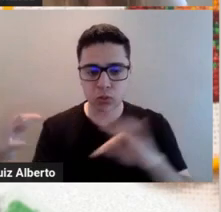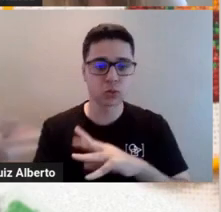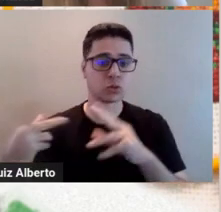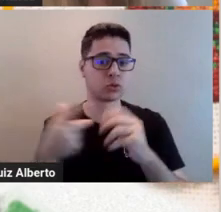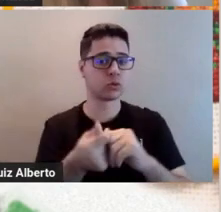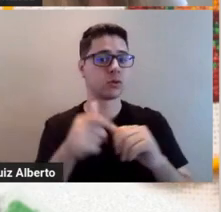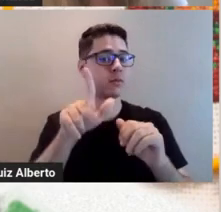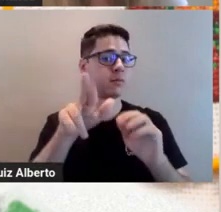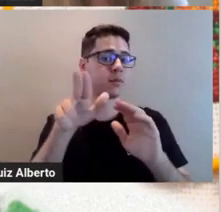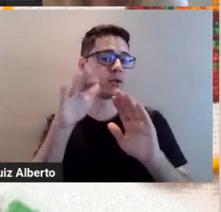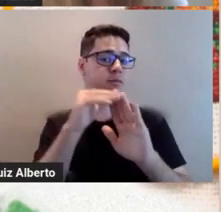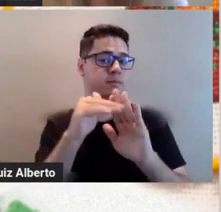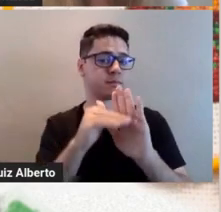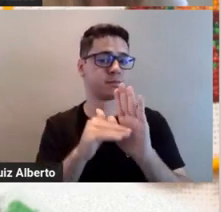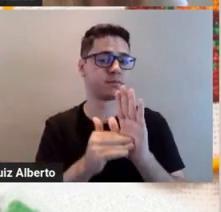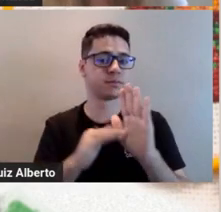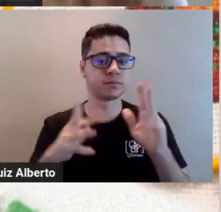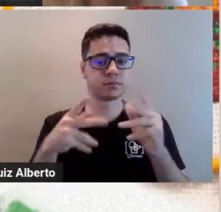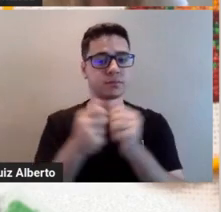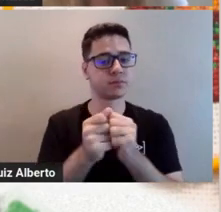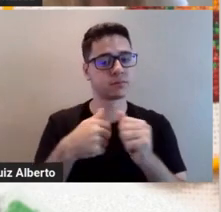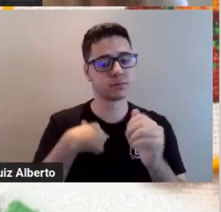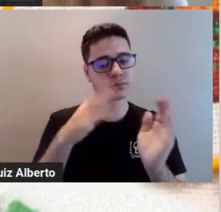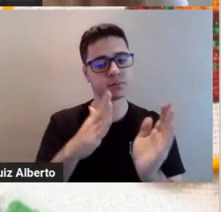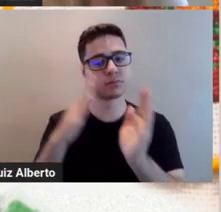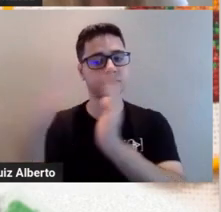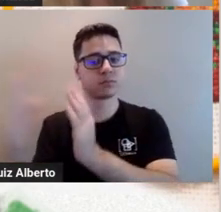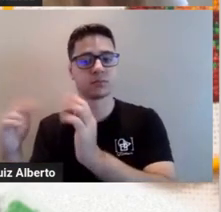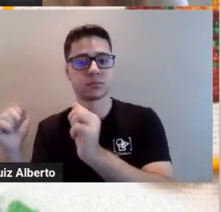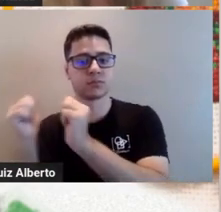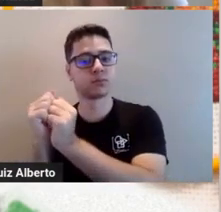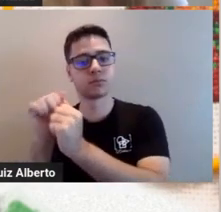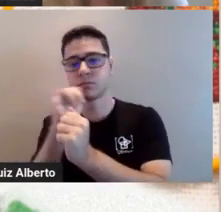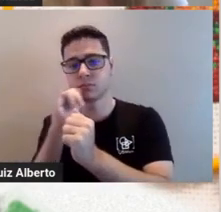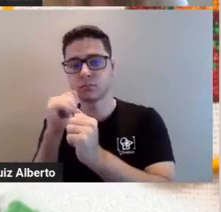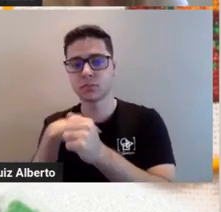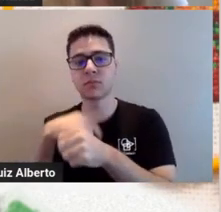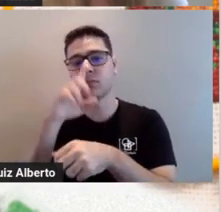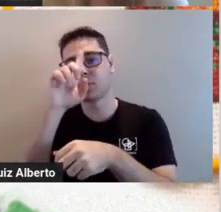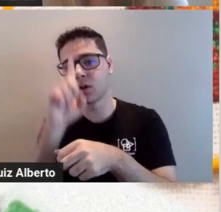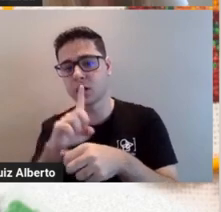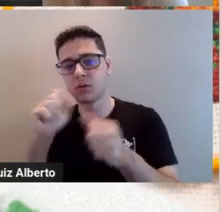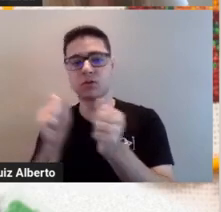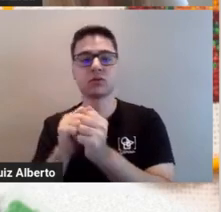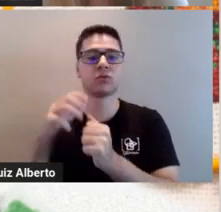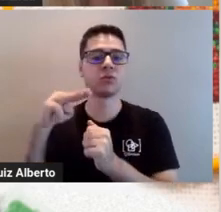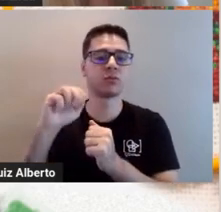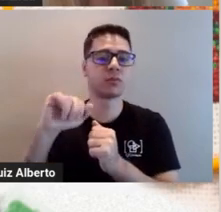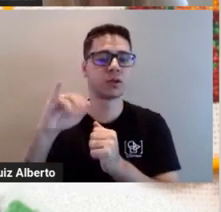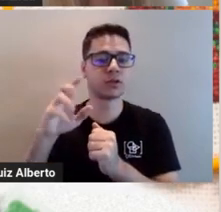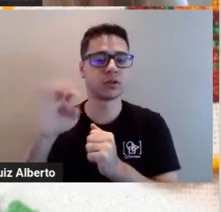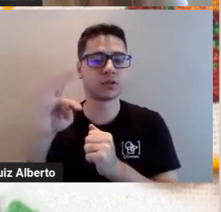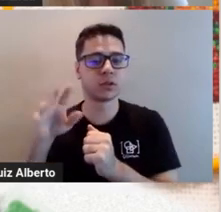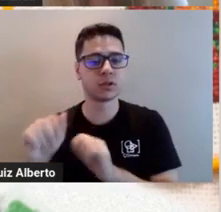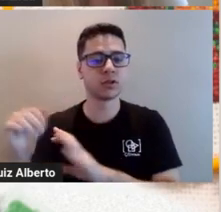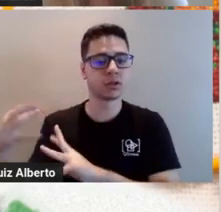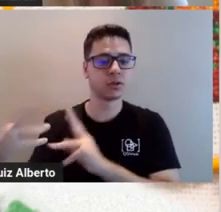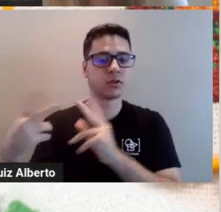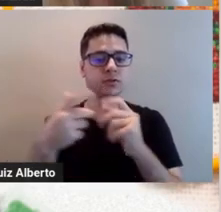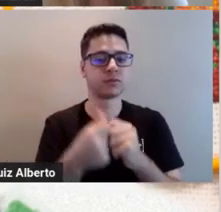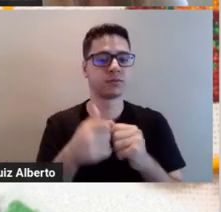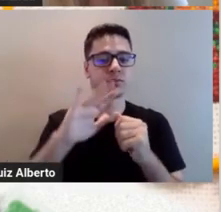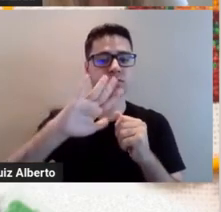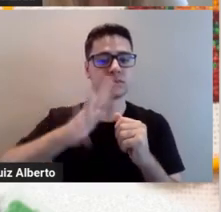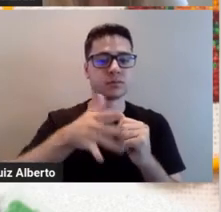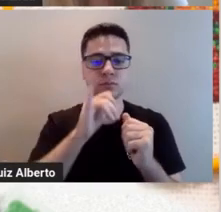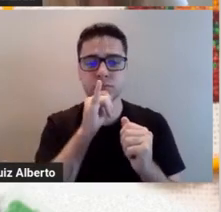escala. E ao lado, a gente tem a escala indo do amarelo para o magenta. Então, ali no meu círculo, amarelo e magenta, e os tons do